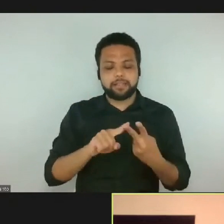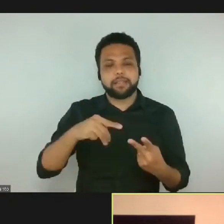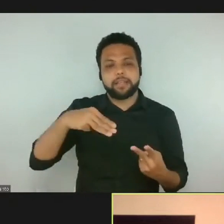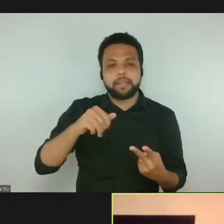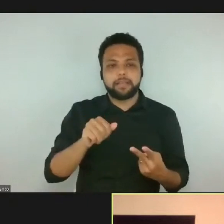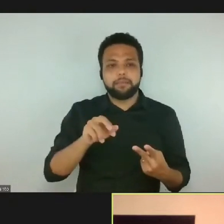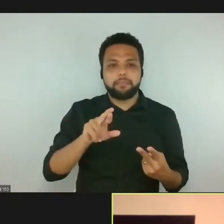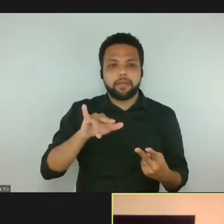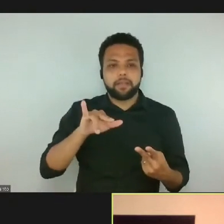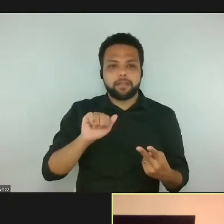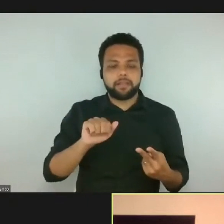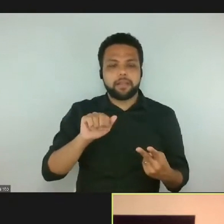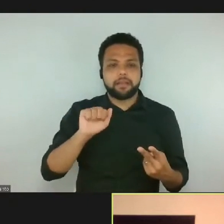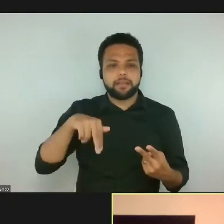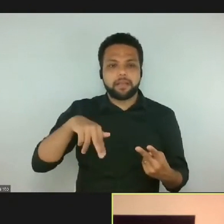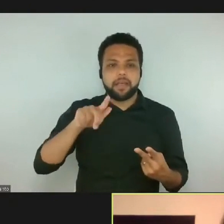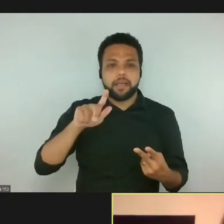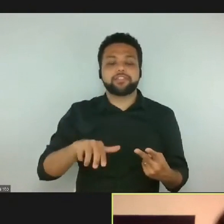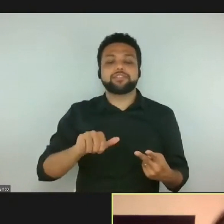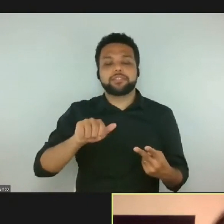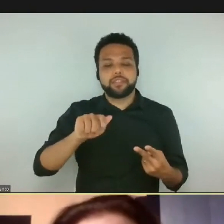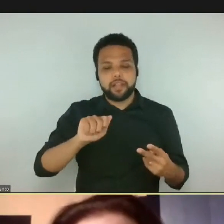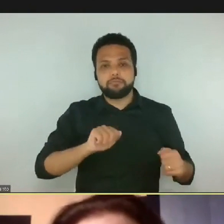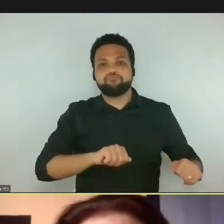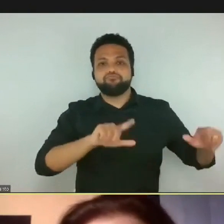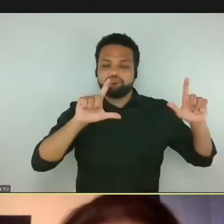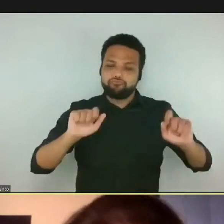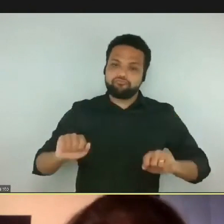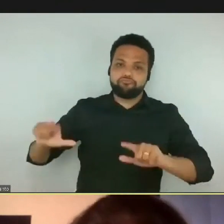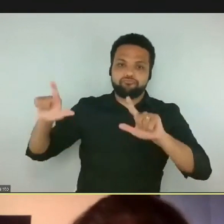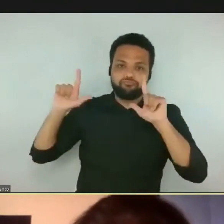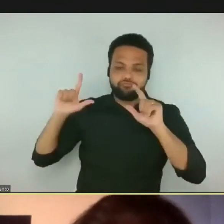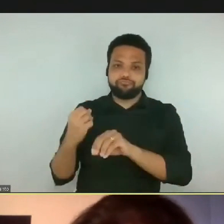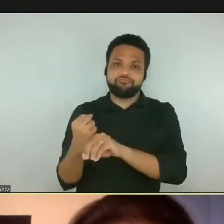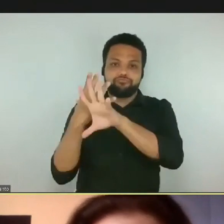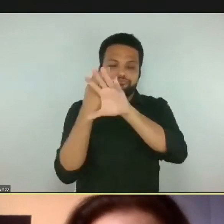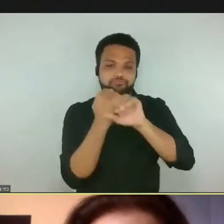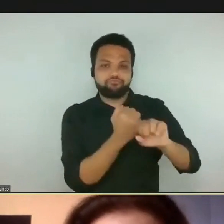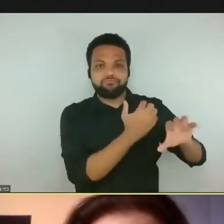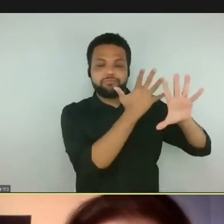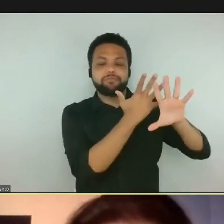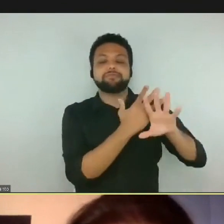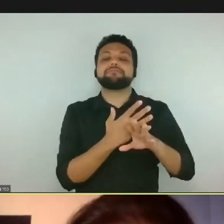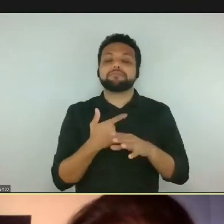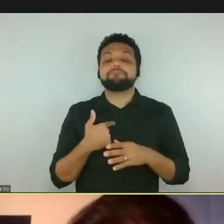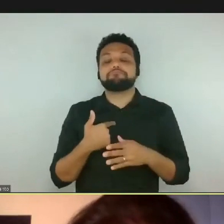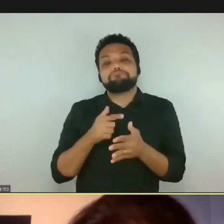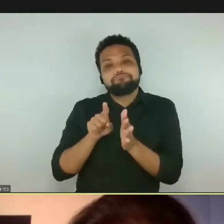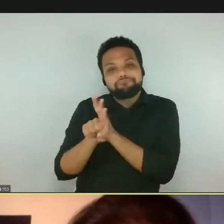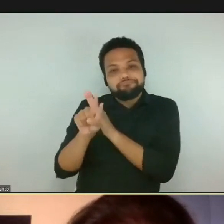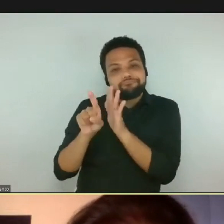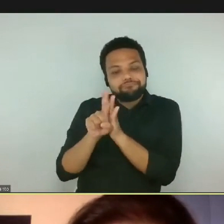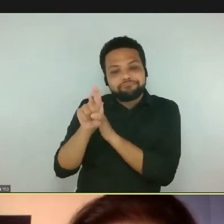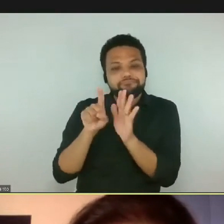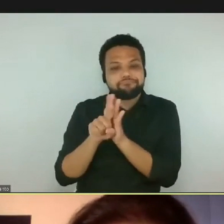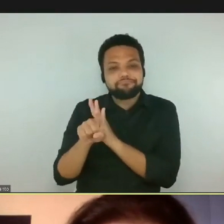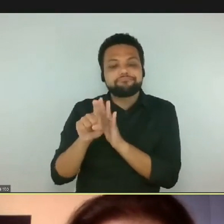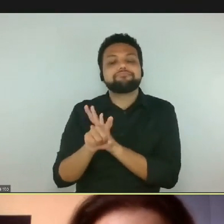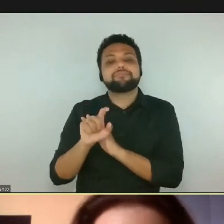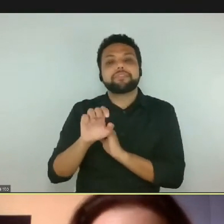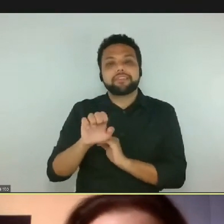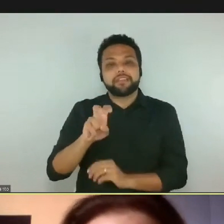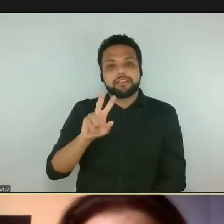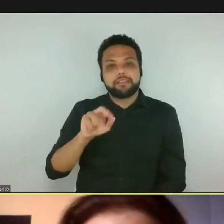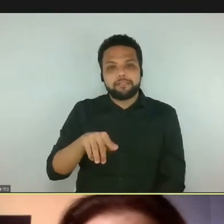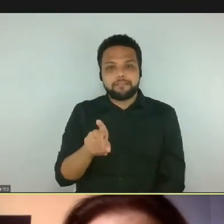voltarem ao vídeo, à sala, e aí eu vou fazer umas perguntinhas que o Evandro que está me